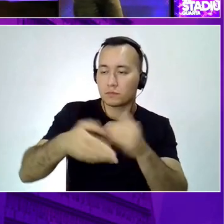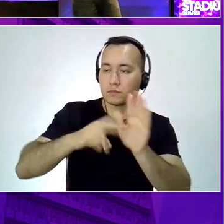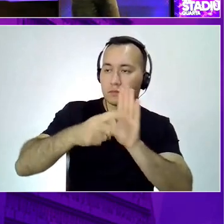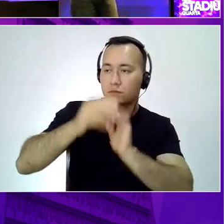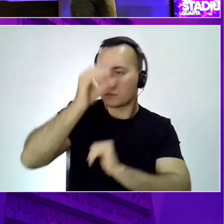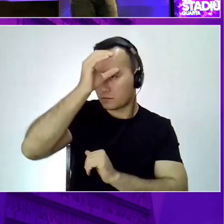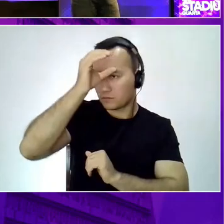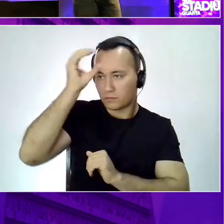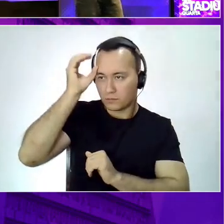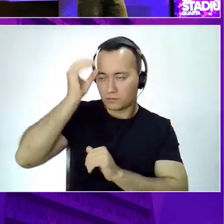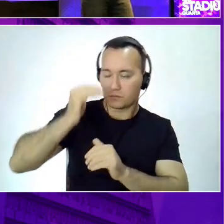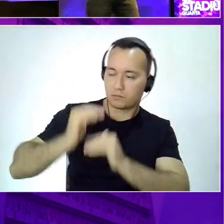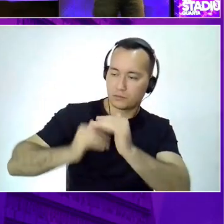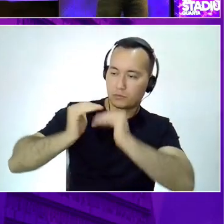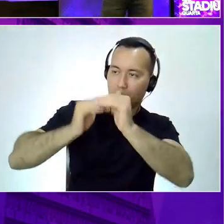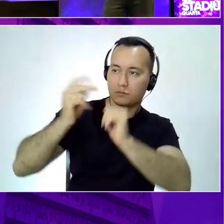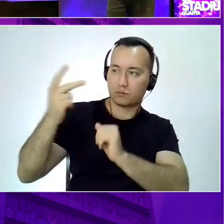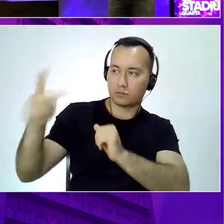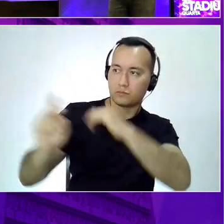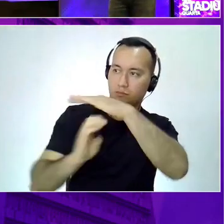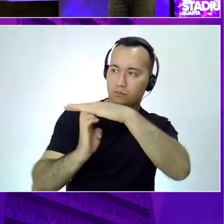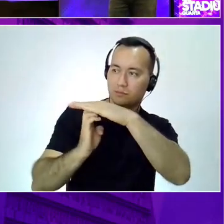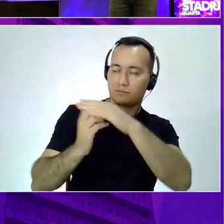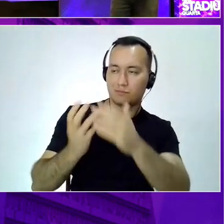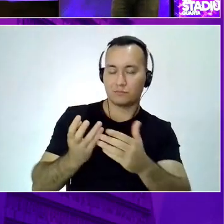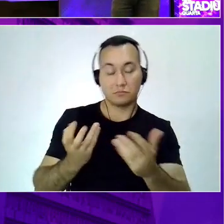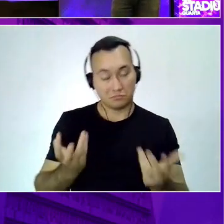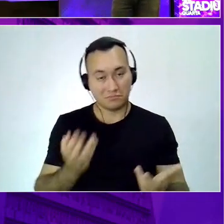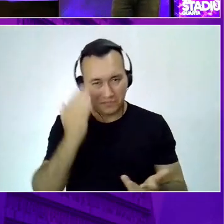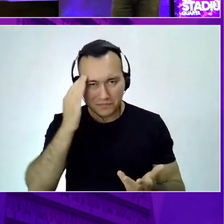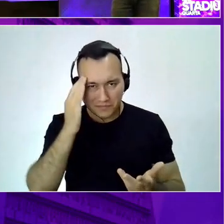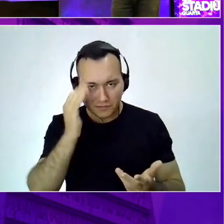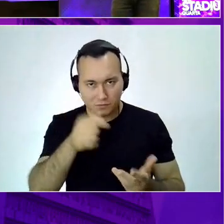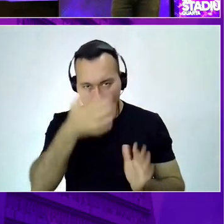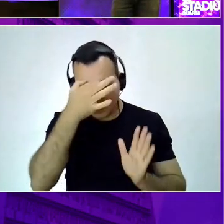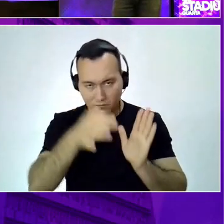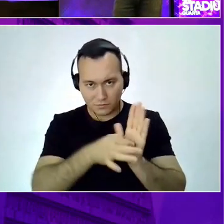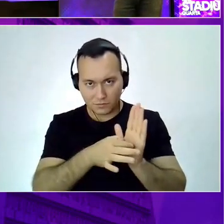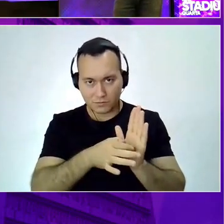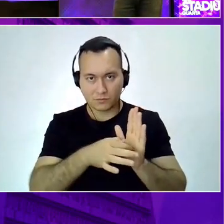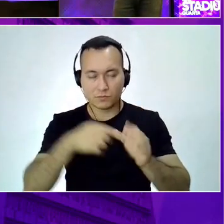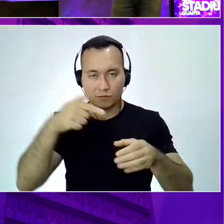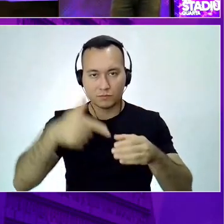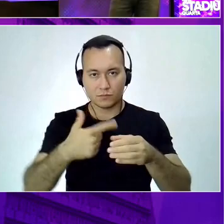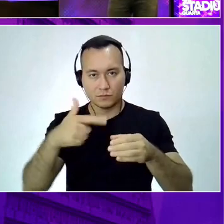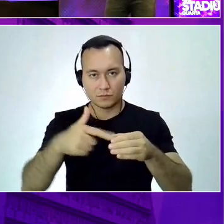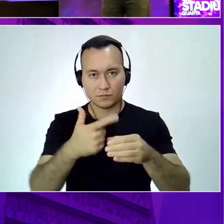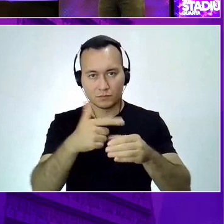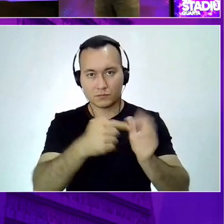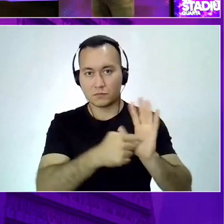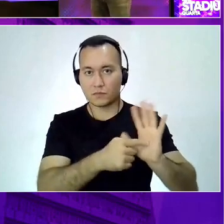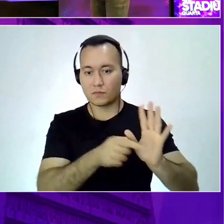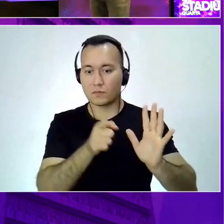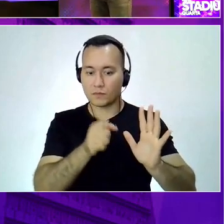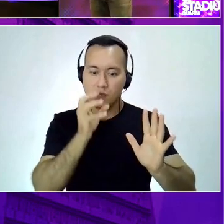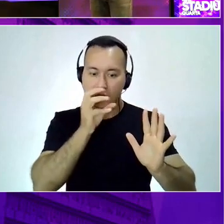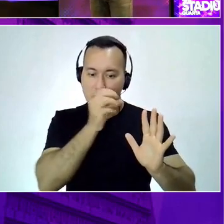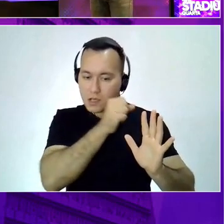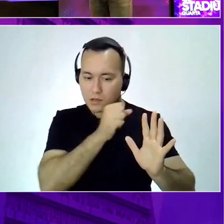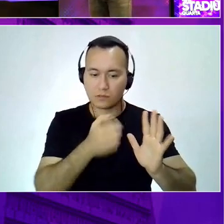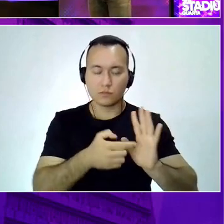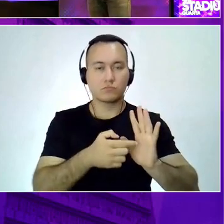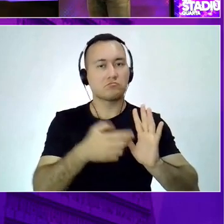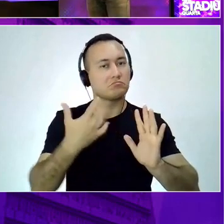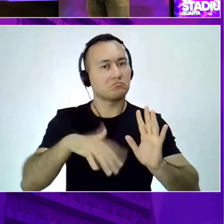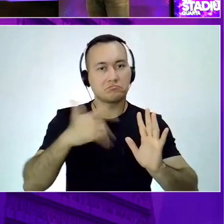Então é nesse nível de tecnologia que a gente está apontando. Que a Oracle está levando o MySQL. É um motor que a gente está realmente muito focado. É um carro-chefe que